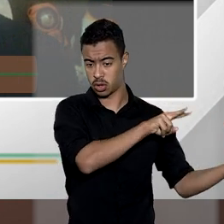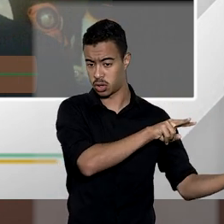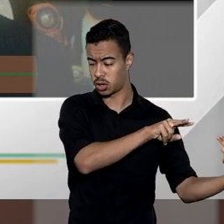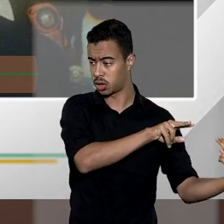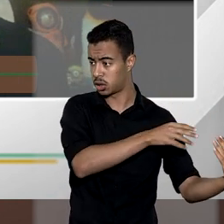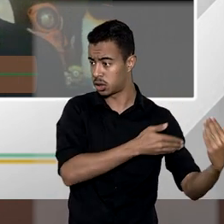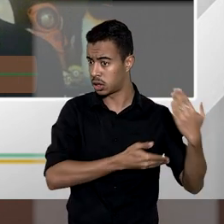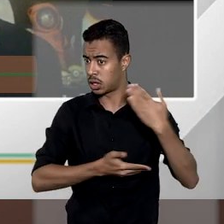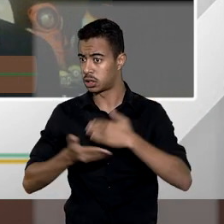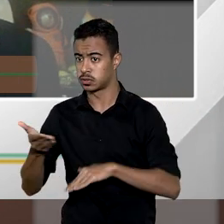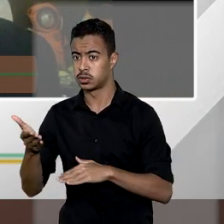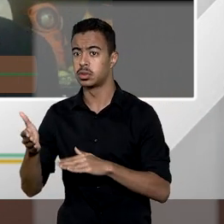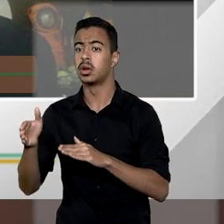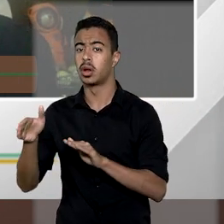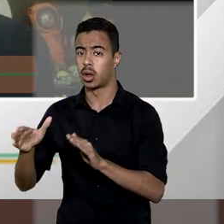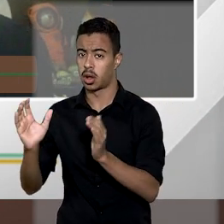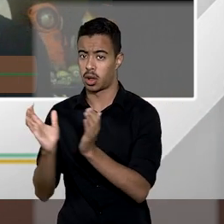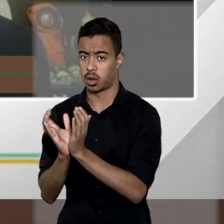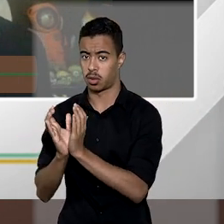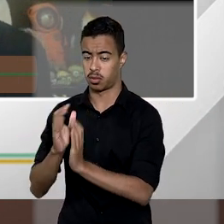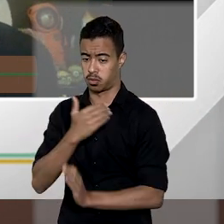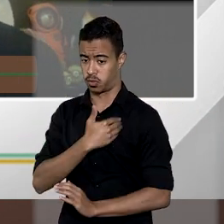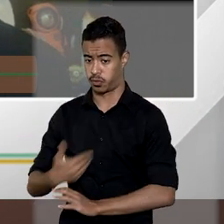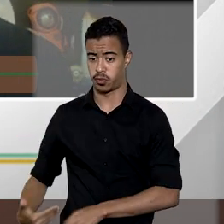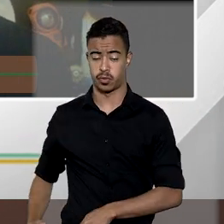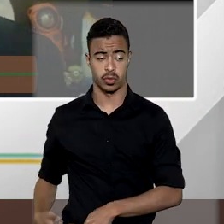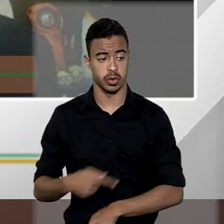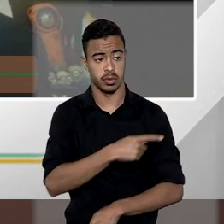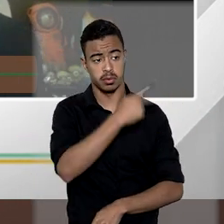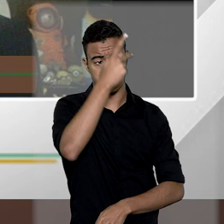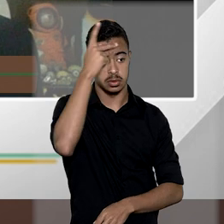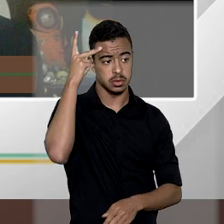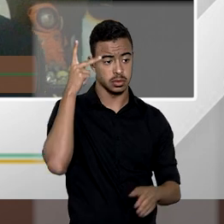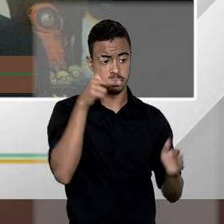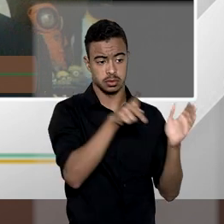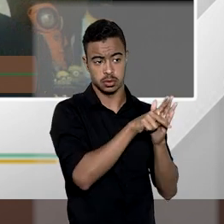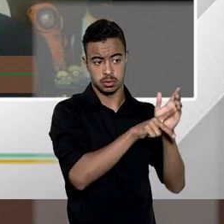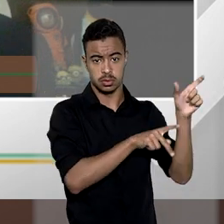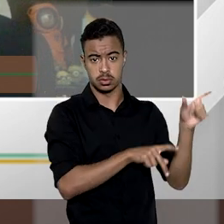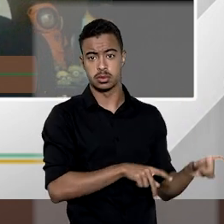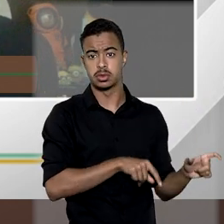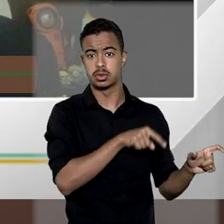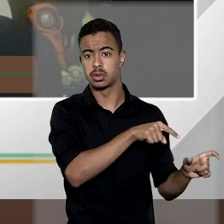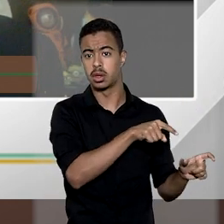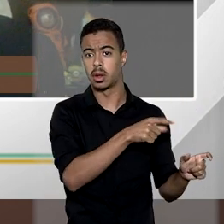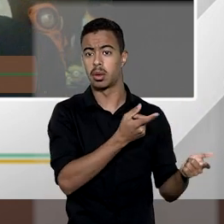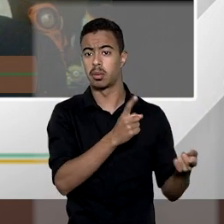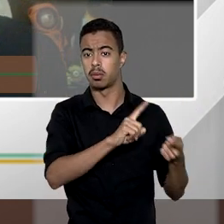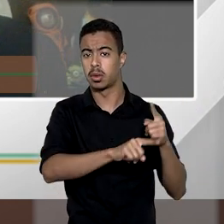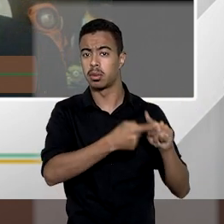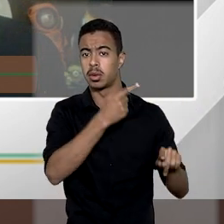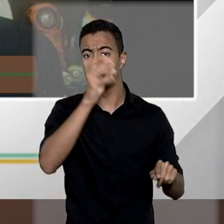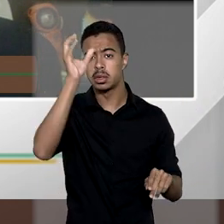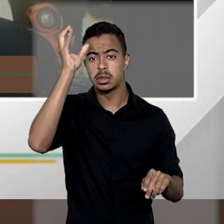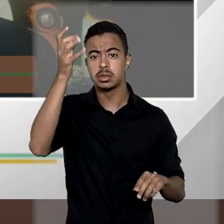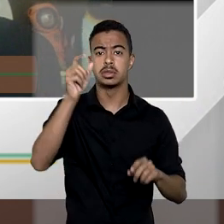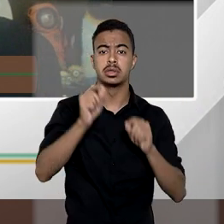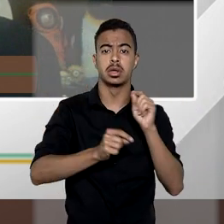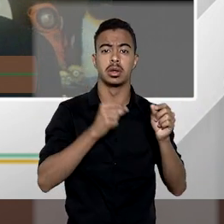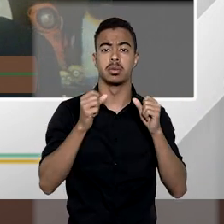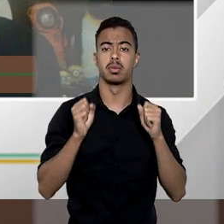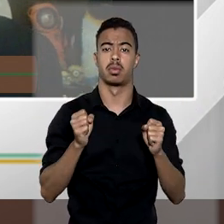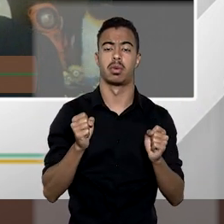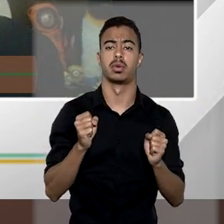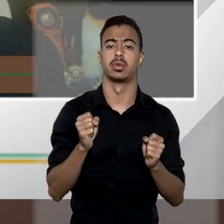público e os interessados que se dizem proprietários ou coproprietários que litiguem entre si para saber